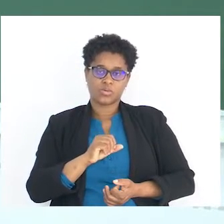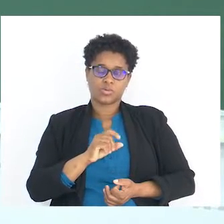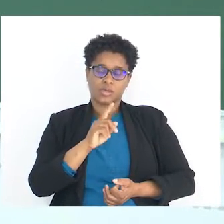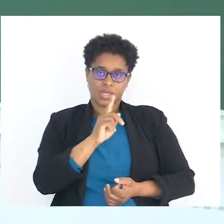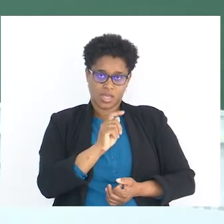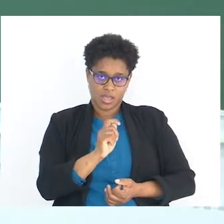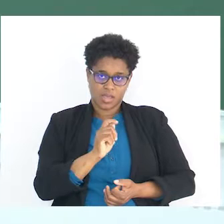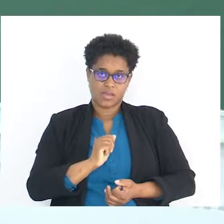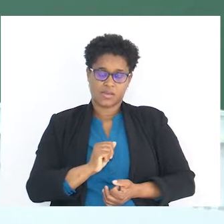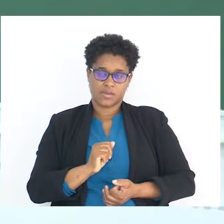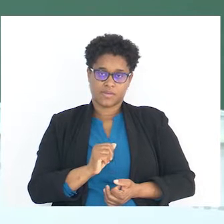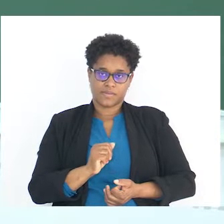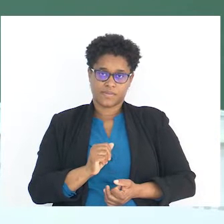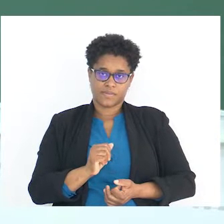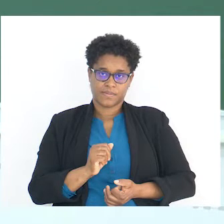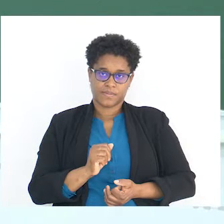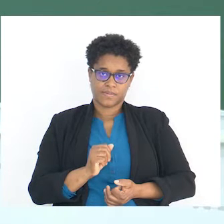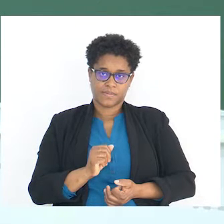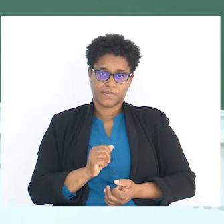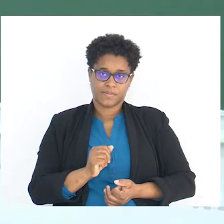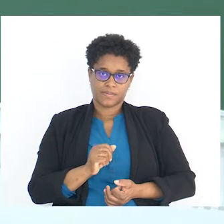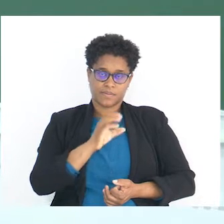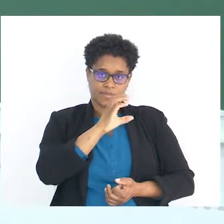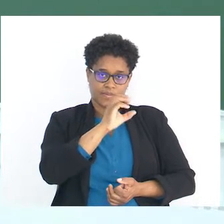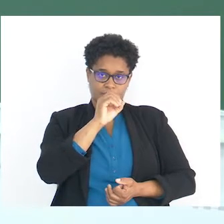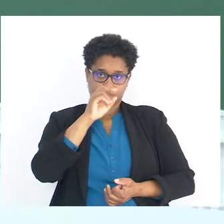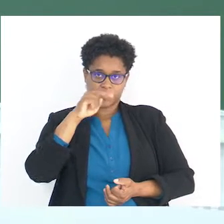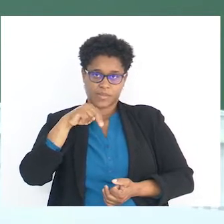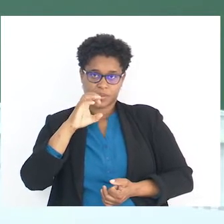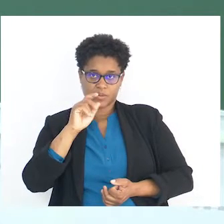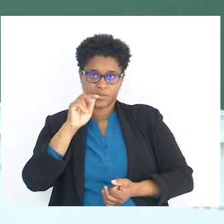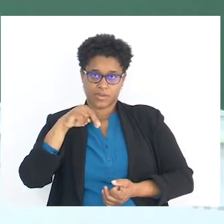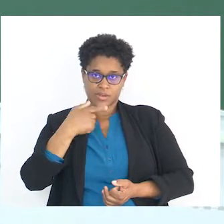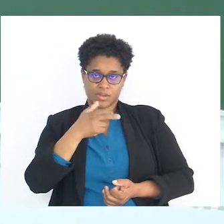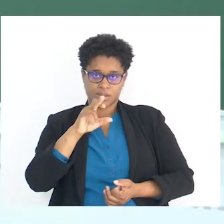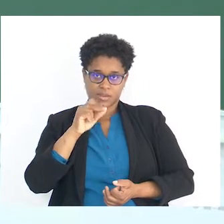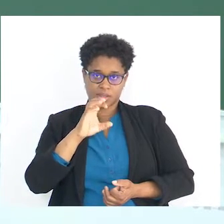E concentração.